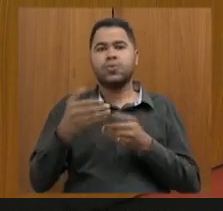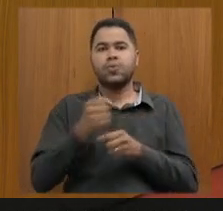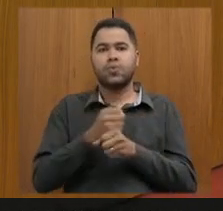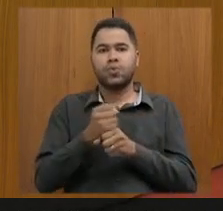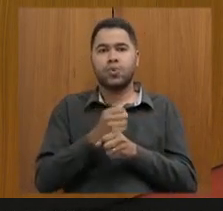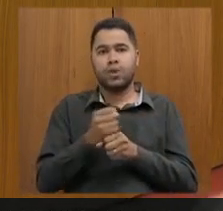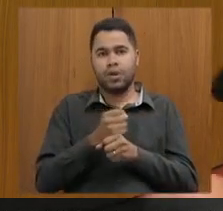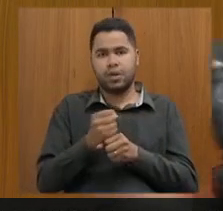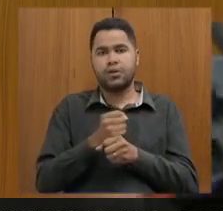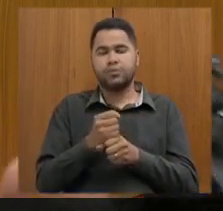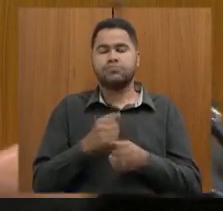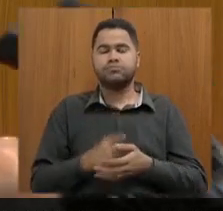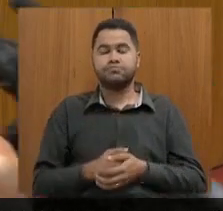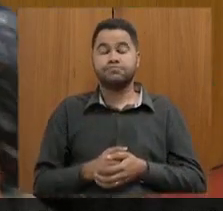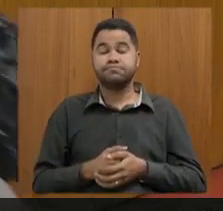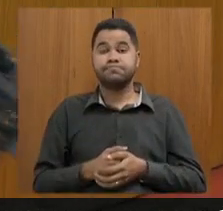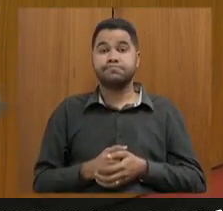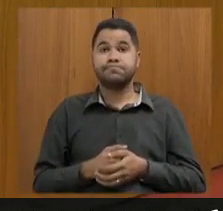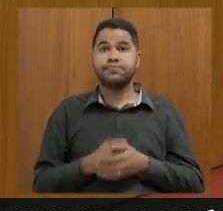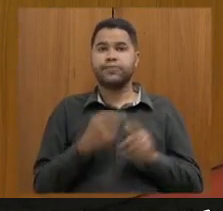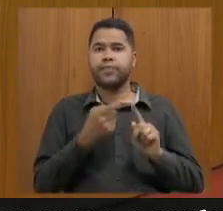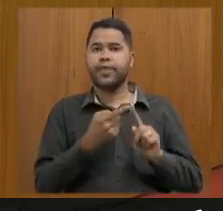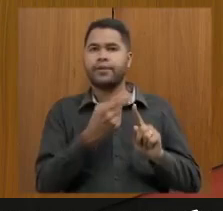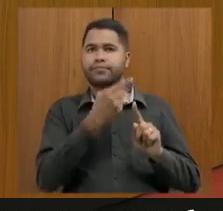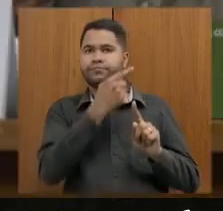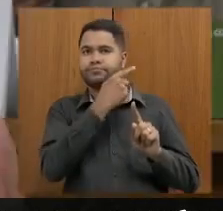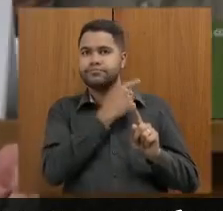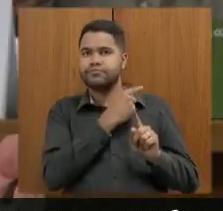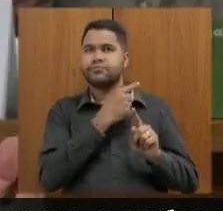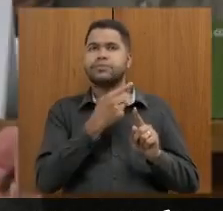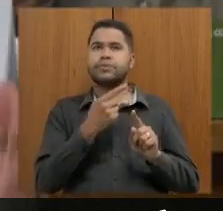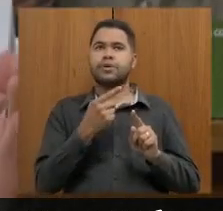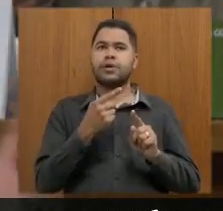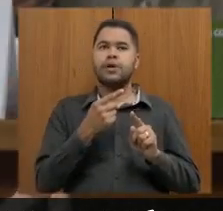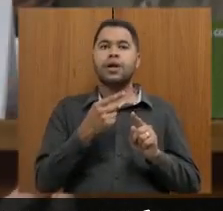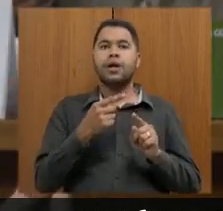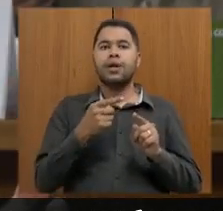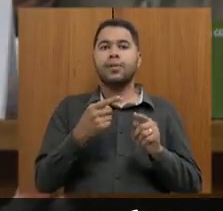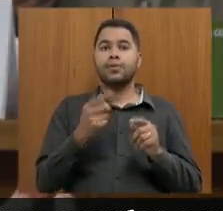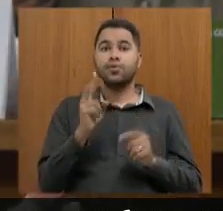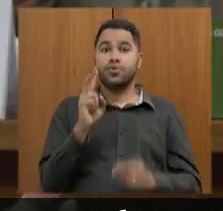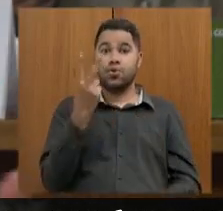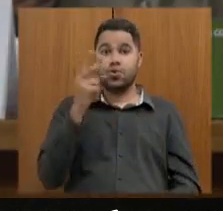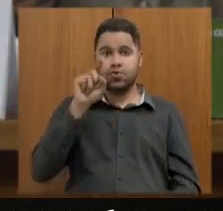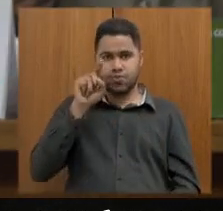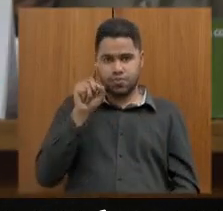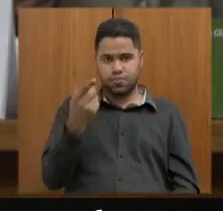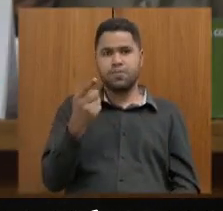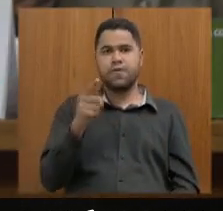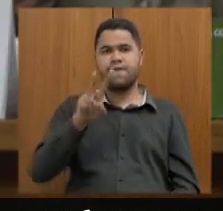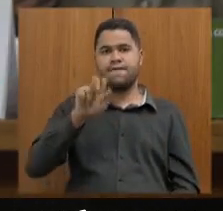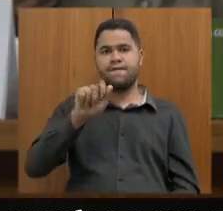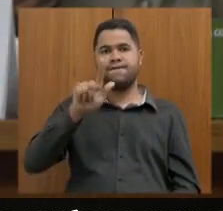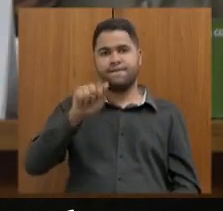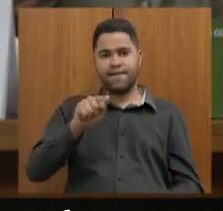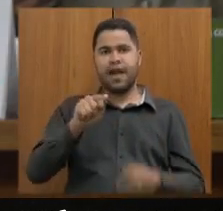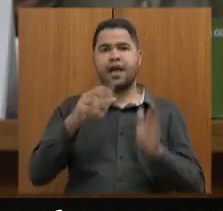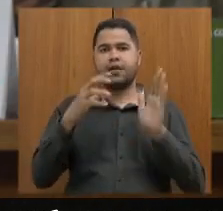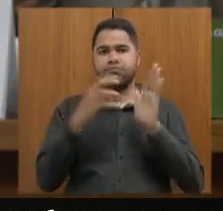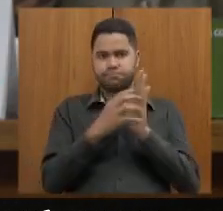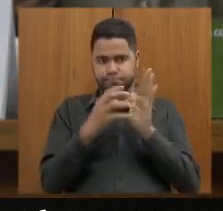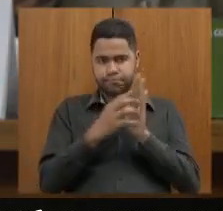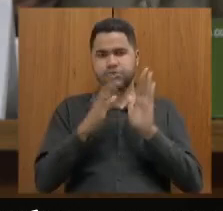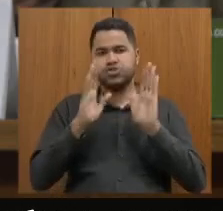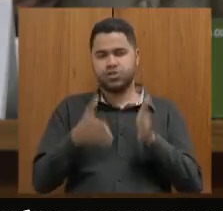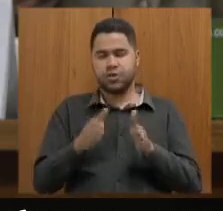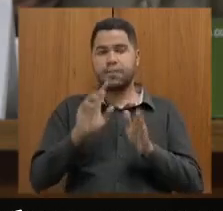planejamento, como eu lhe disse, do início, as nomeações dos 2 mil vagas de concurso já anunciadas, mais